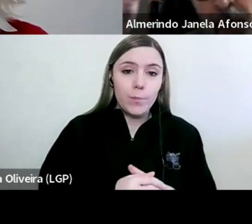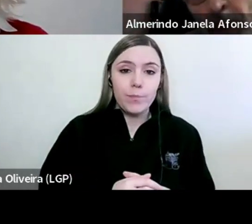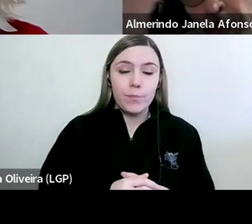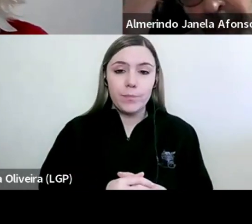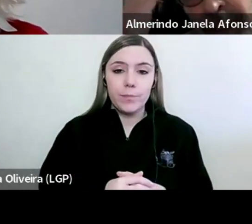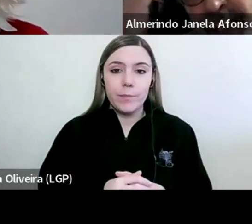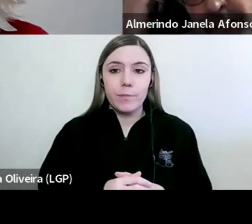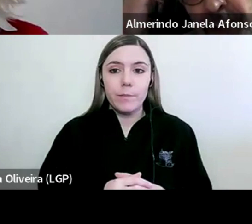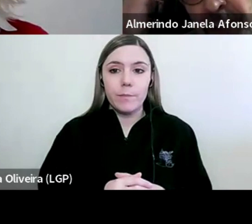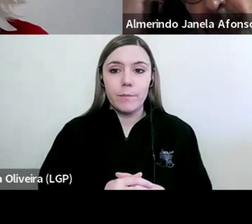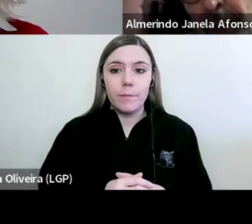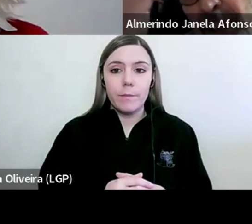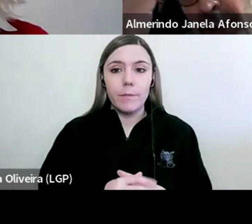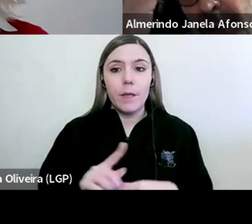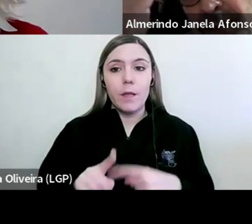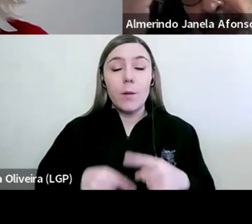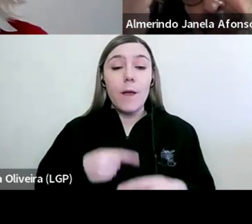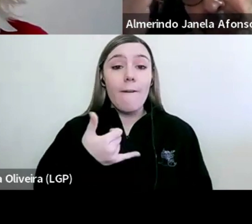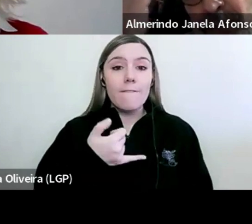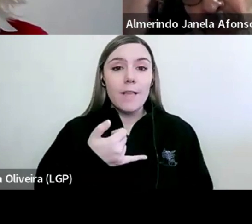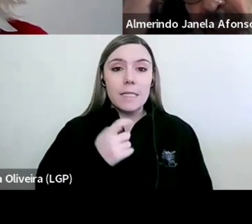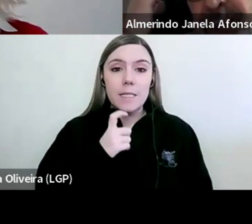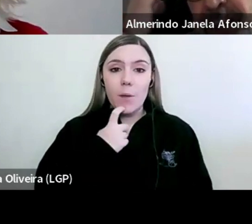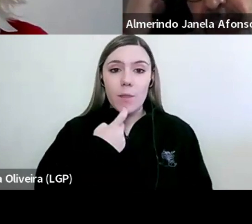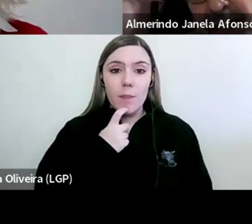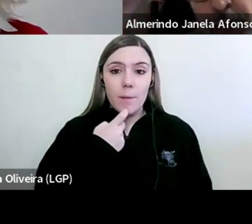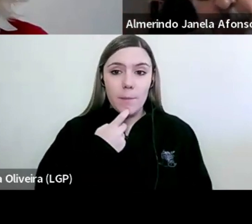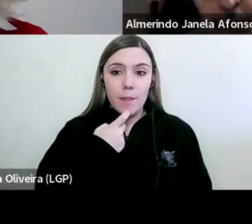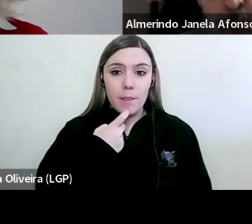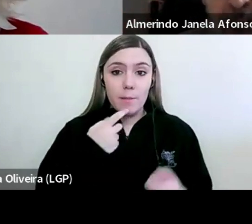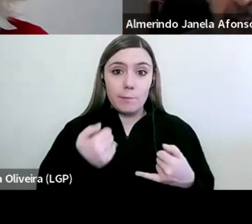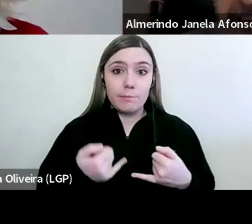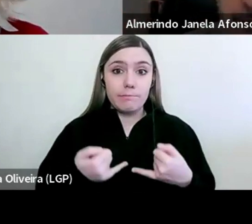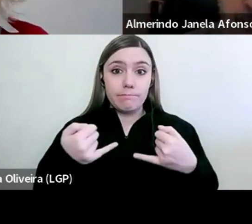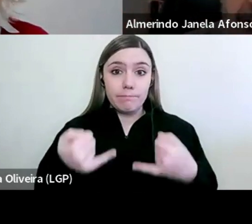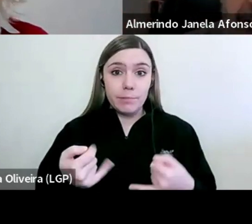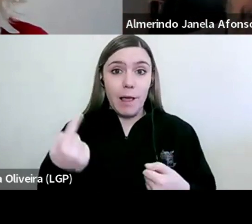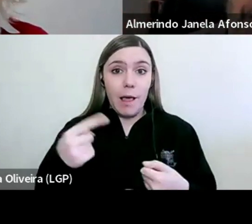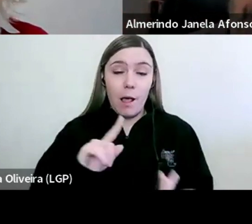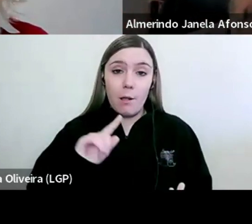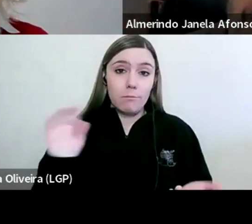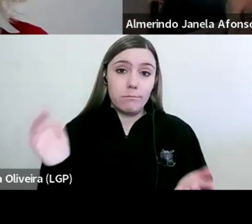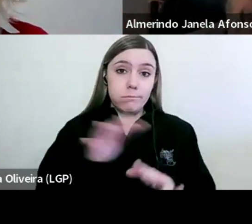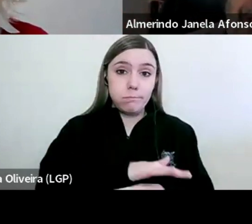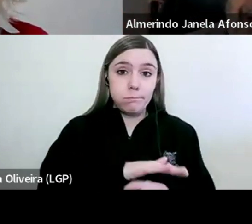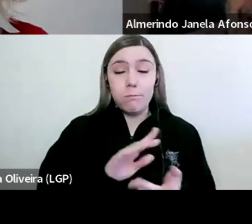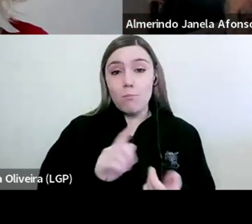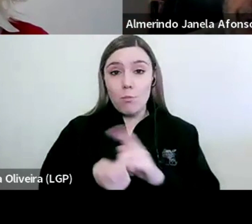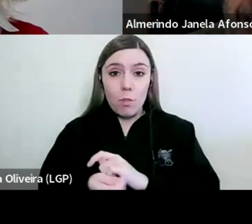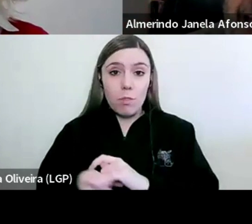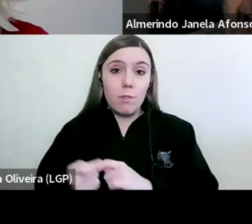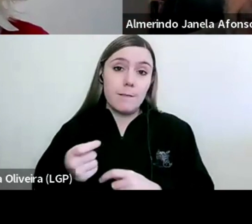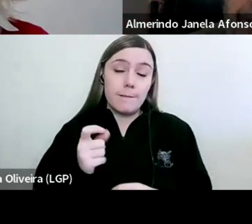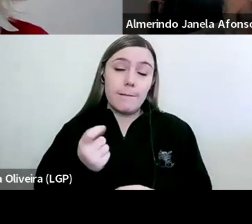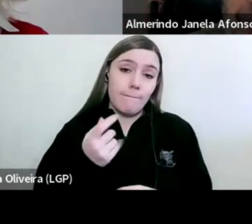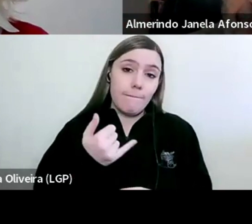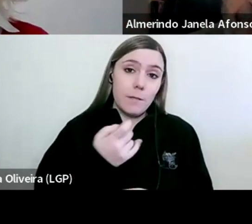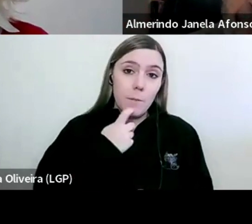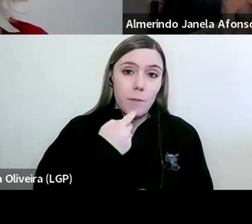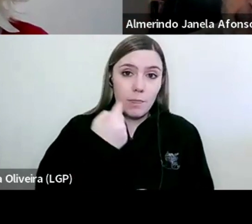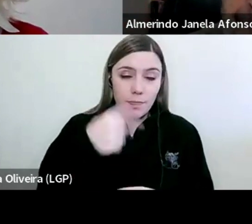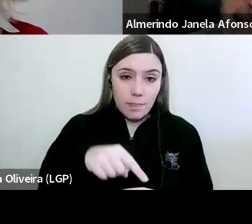Volpe Militar, 25 de abril, segue-se a Revolução Democrática dos Cravos, processo revolucionário.